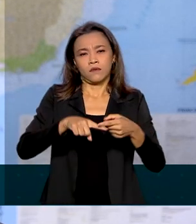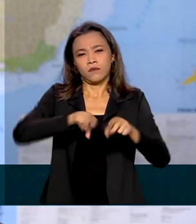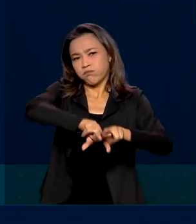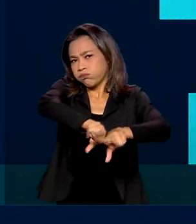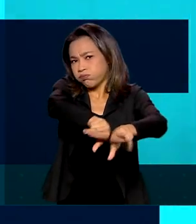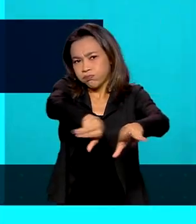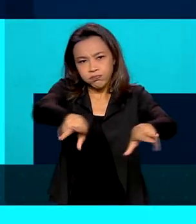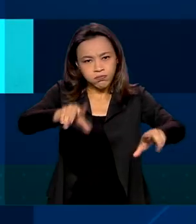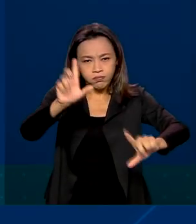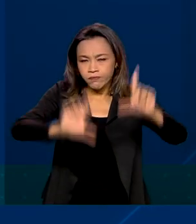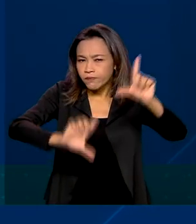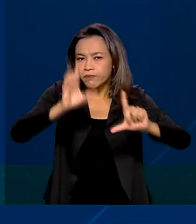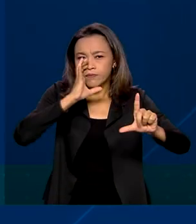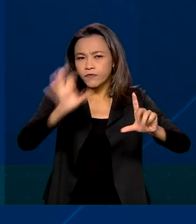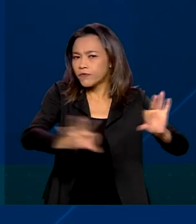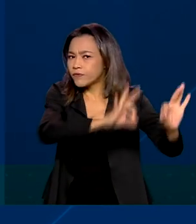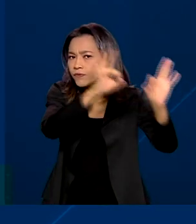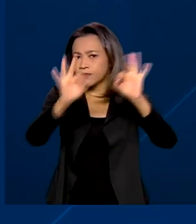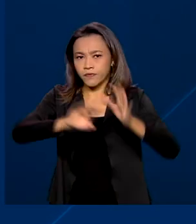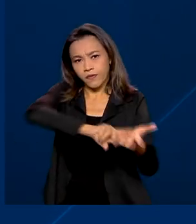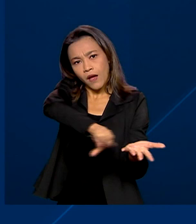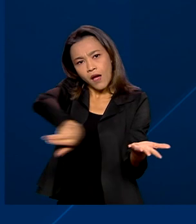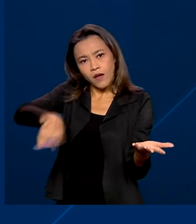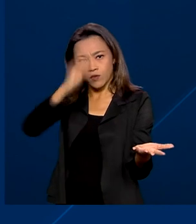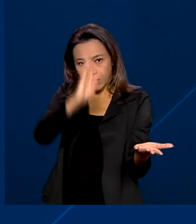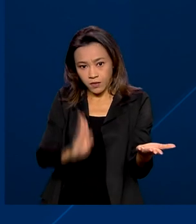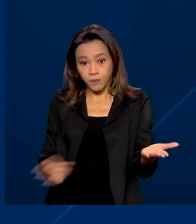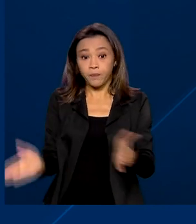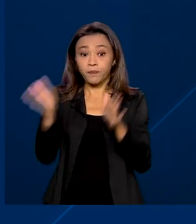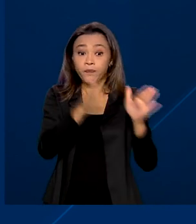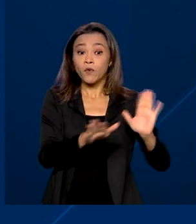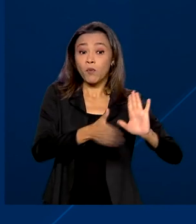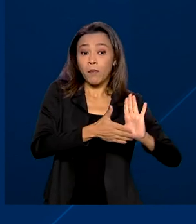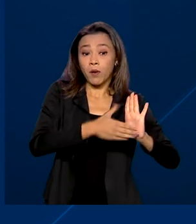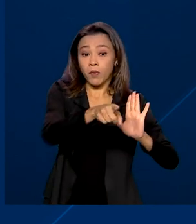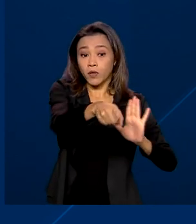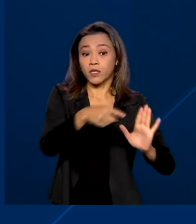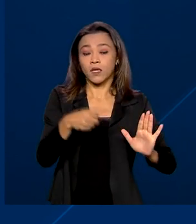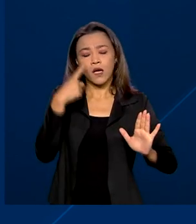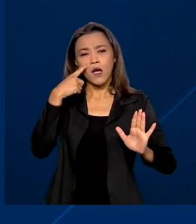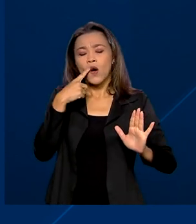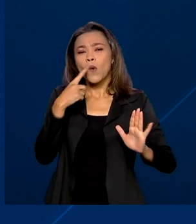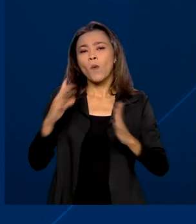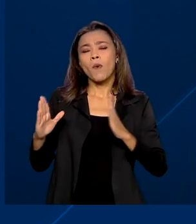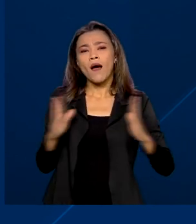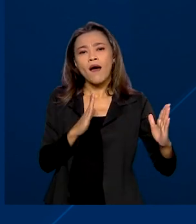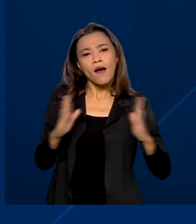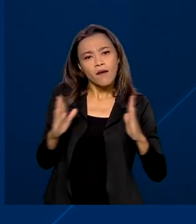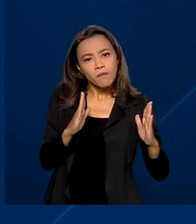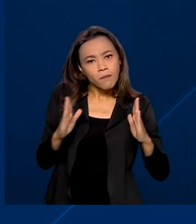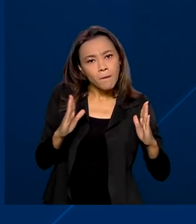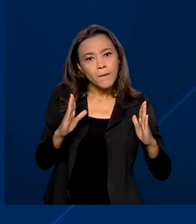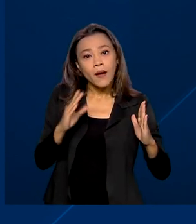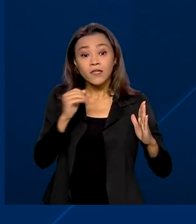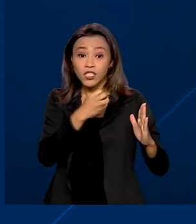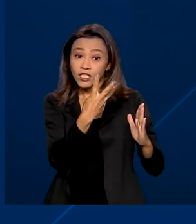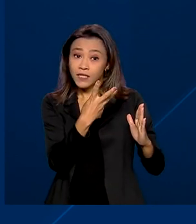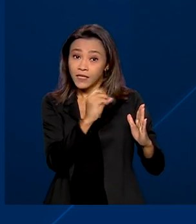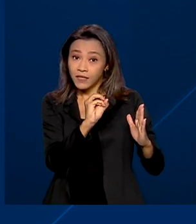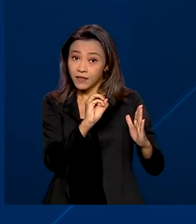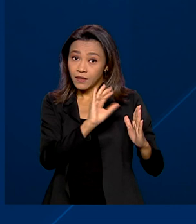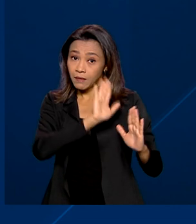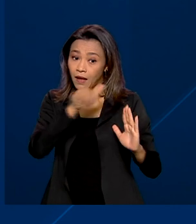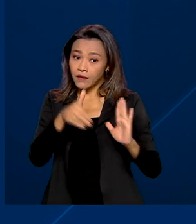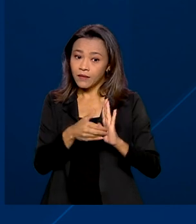nosso país. Entre as propostas da nova lei está o aumento do prazo de análise de jogos de RPG de 30 para